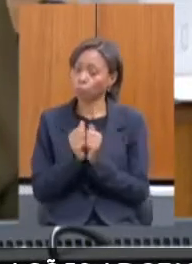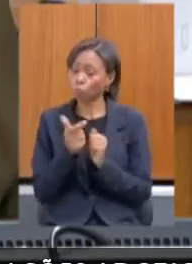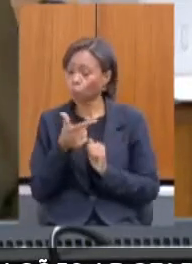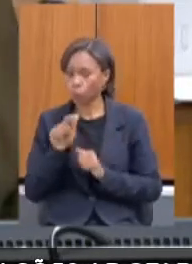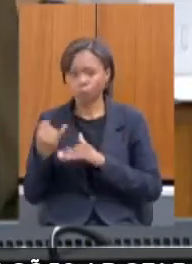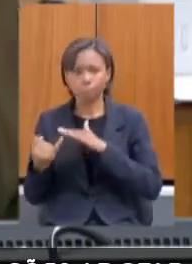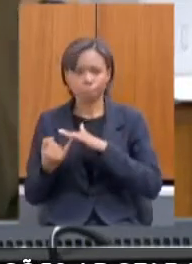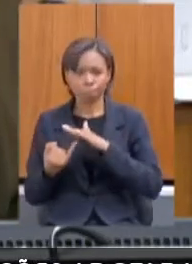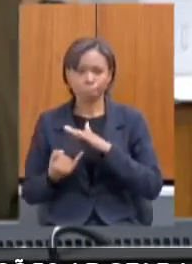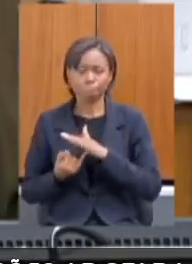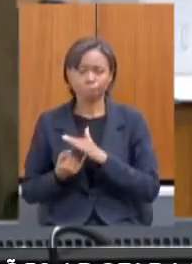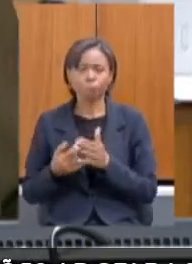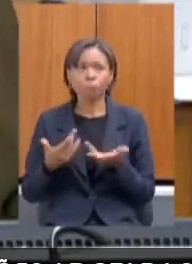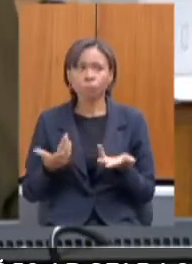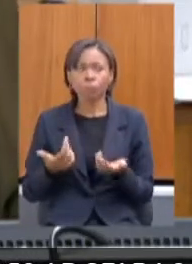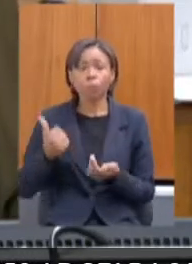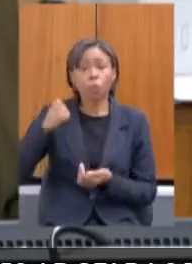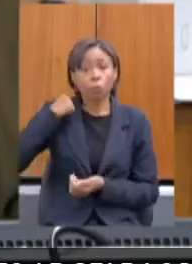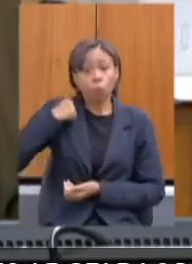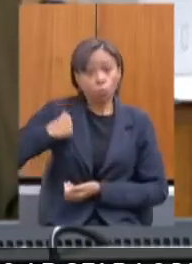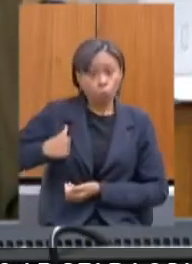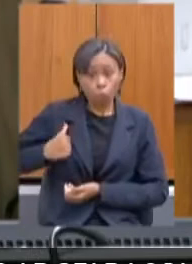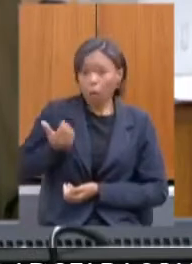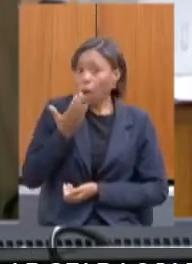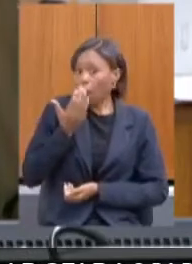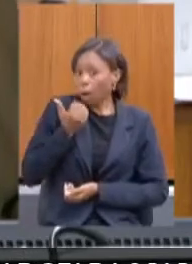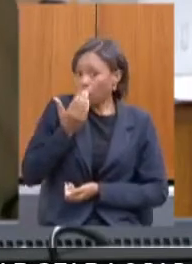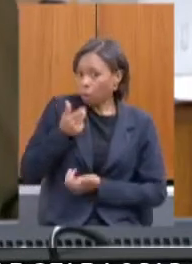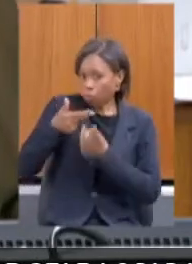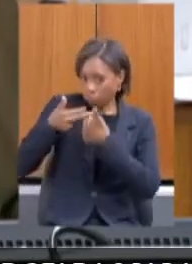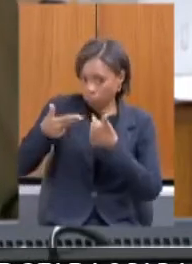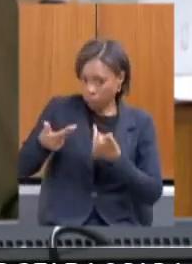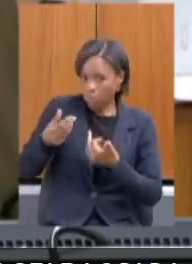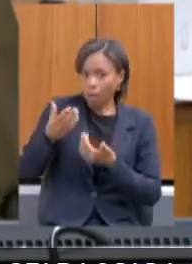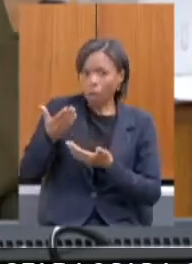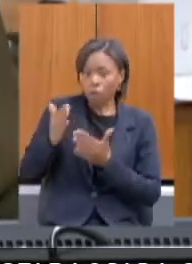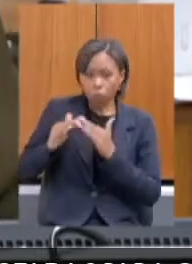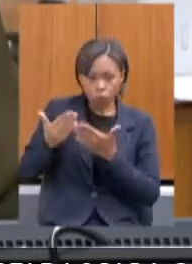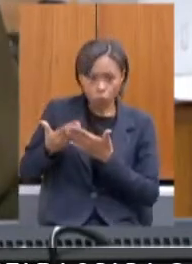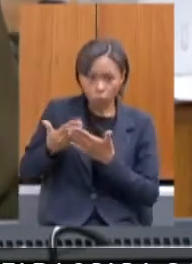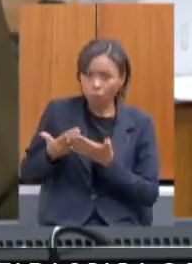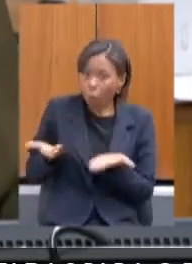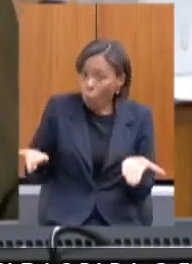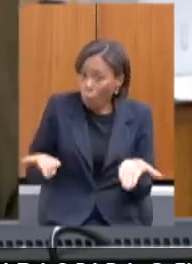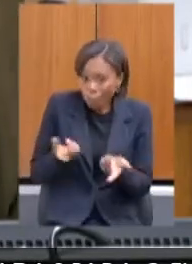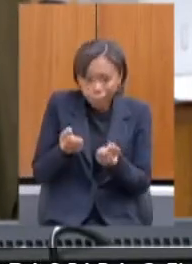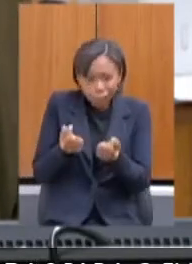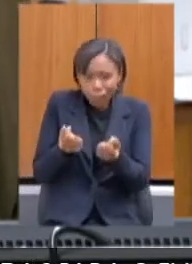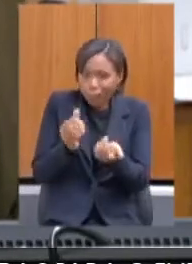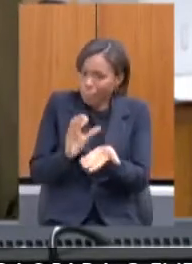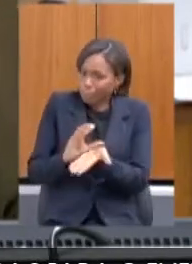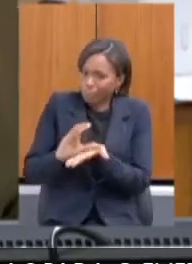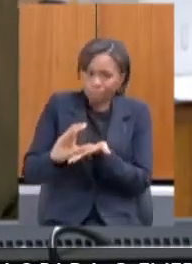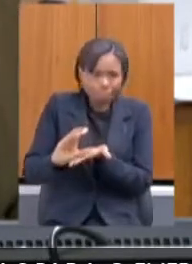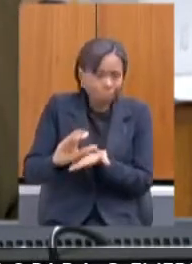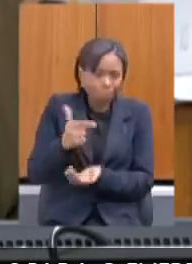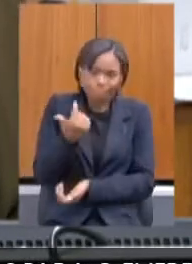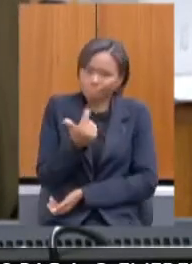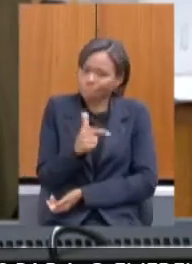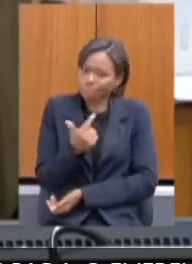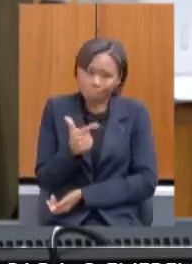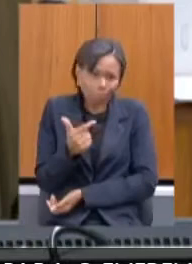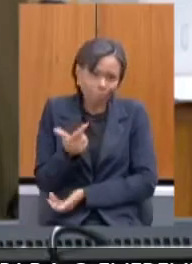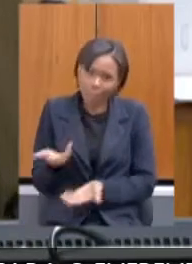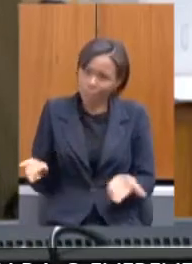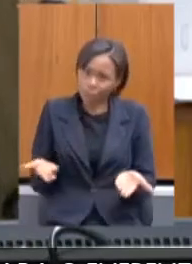Quanto à questão do Bolsa Merenda, hoje nós não temos recurso para a continuidade do Bolsa Merenda. Eu não sei o que será depois em